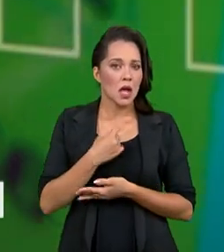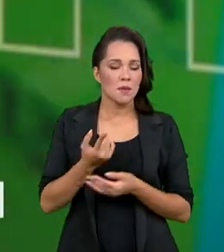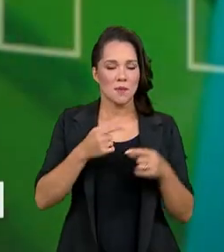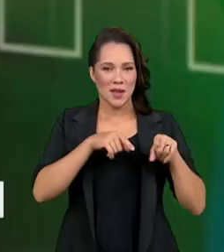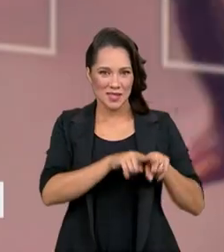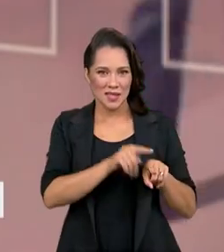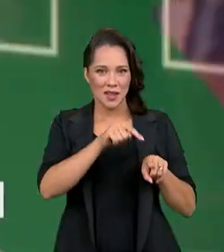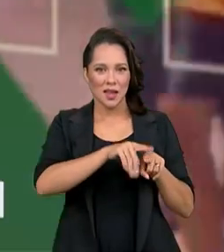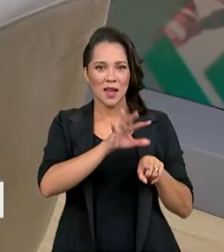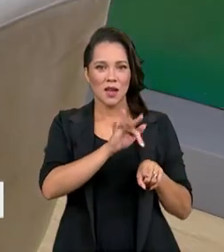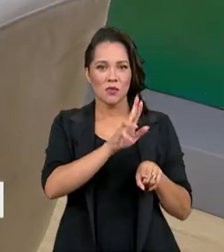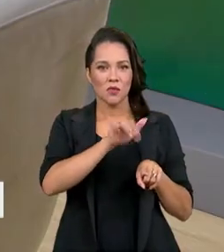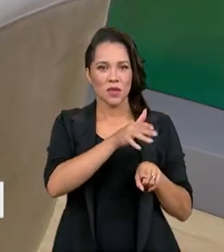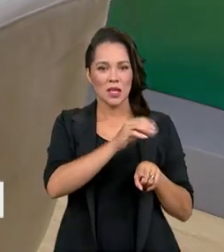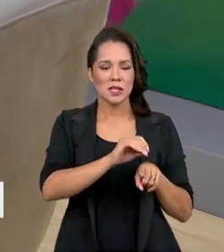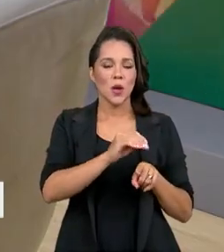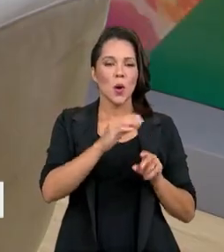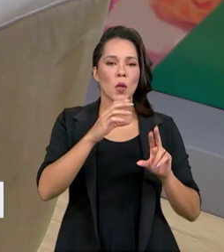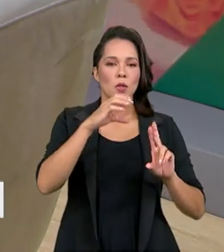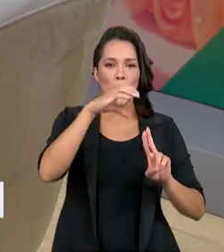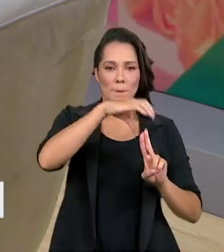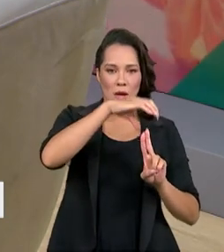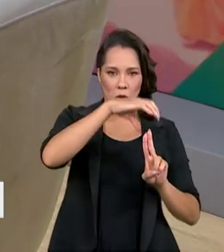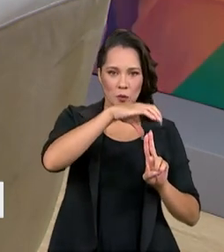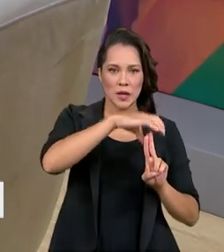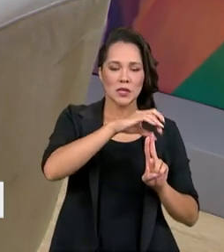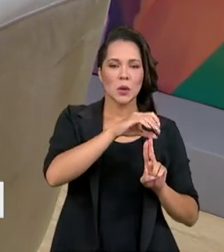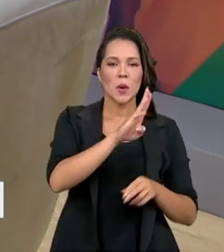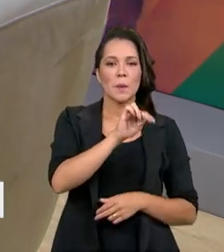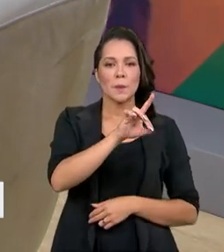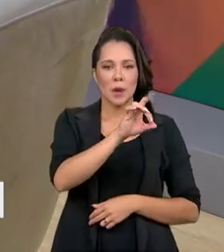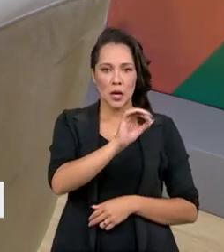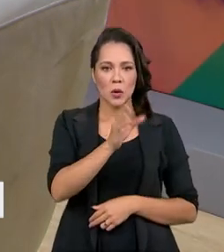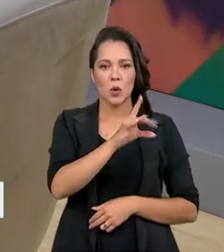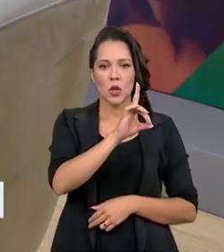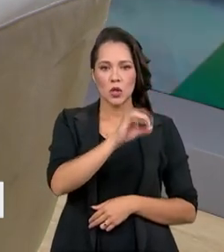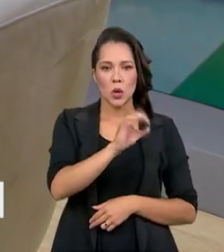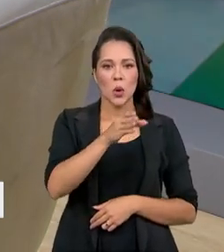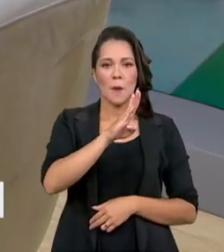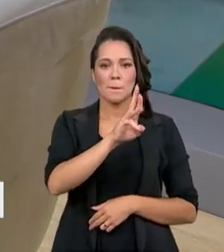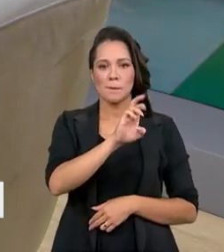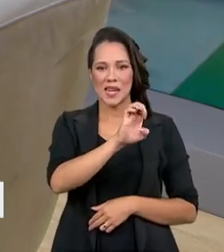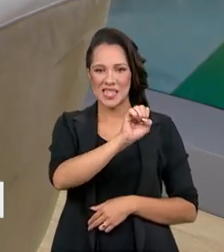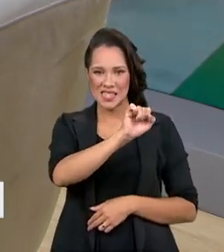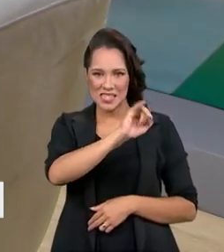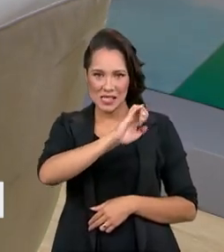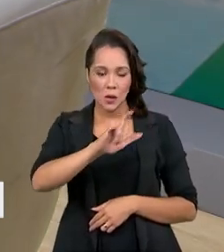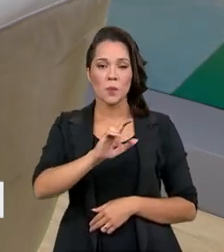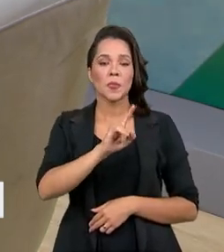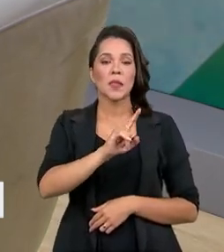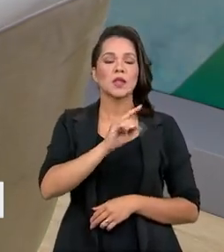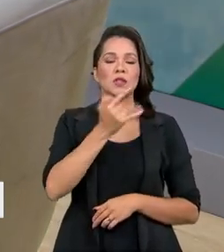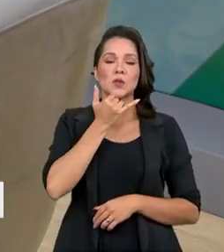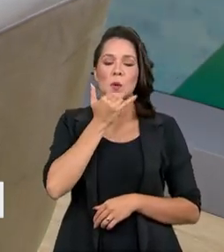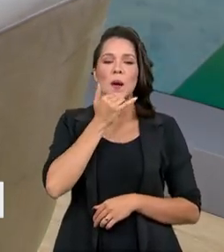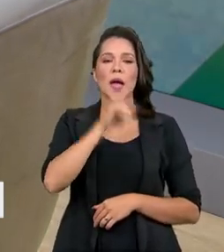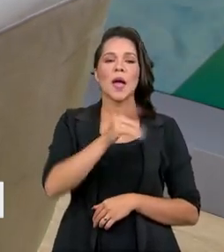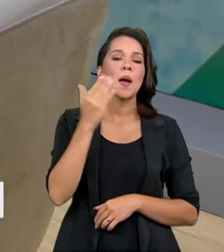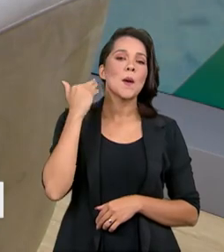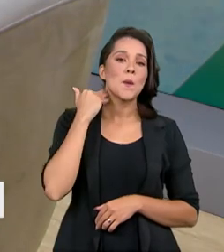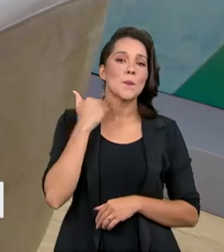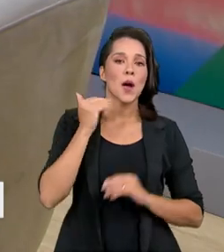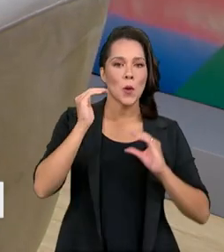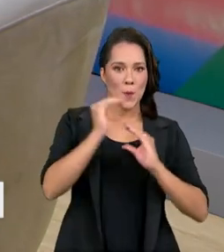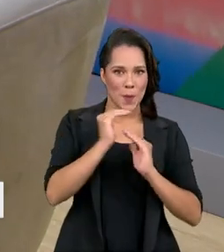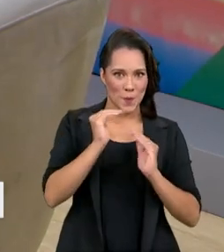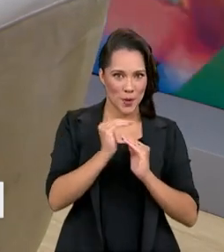parceiro, que é a Fundação Banco do Brasil, que é a responsável pela gestão dos recursos. Os recursos não são geridos pelo programa, são geridos